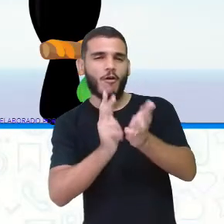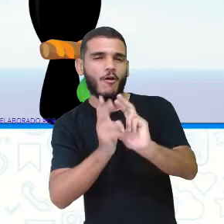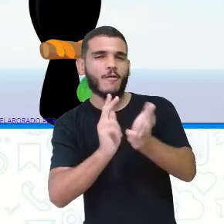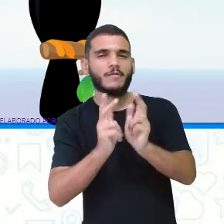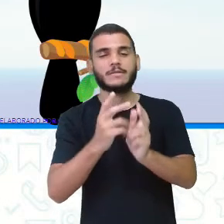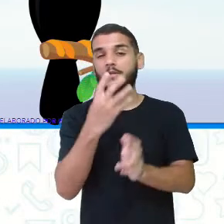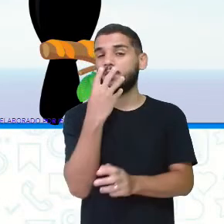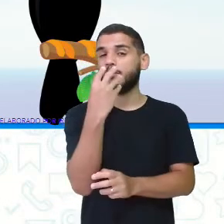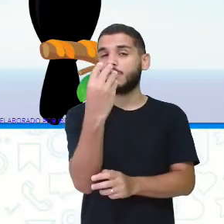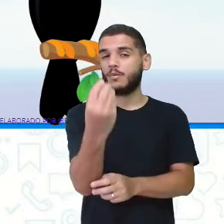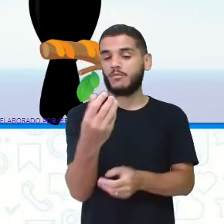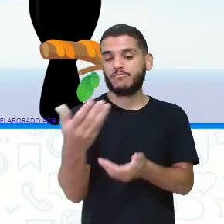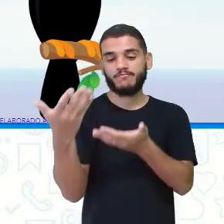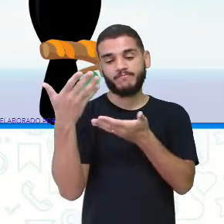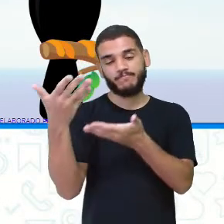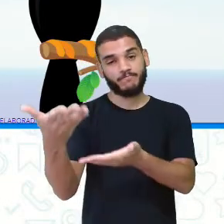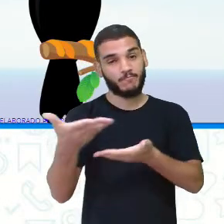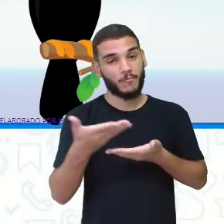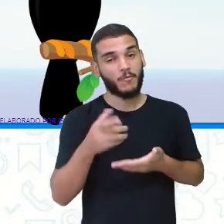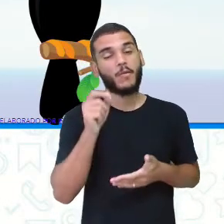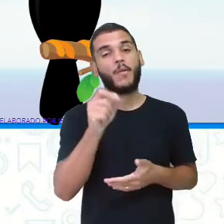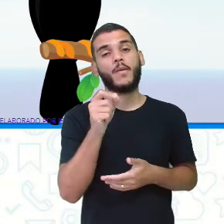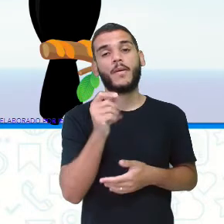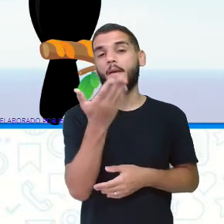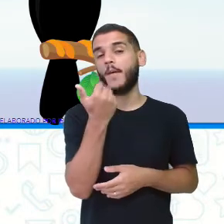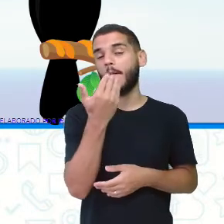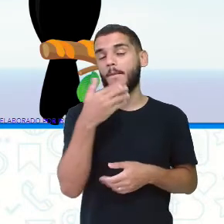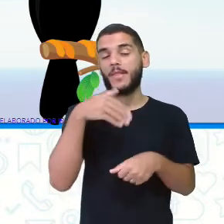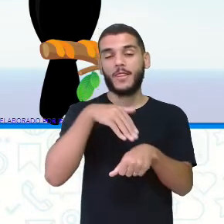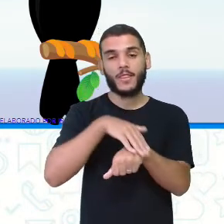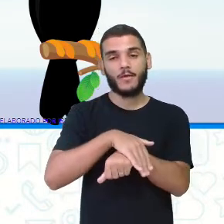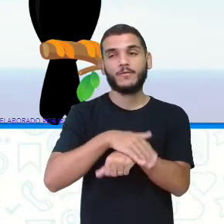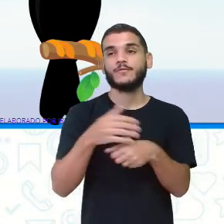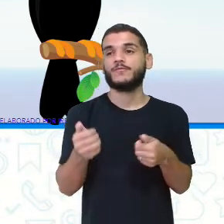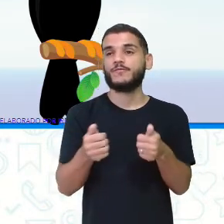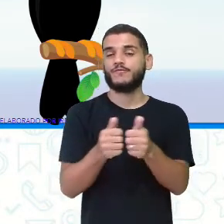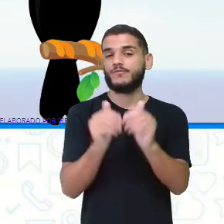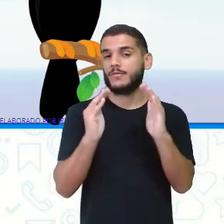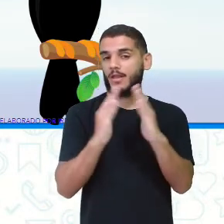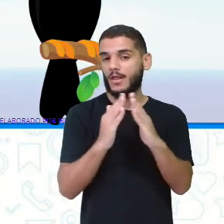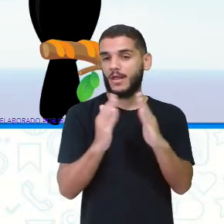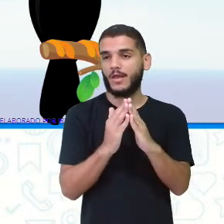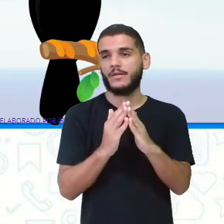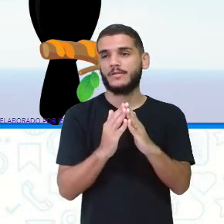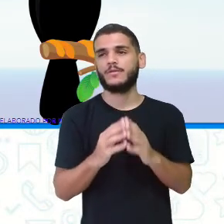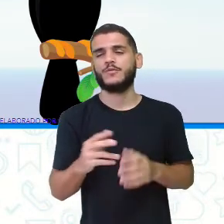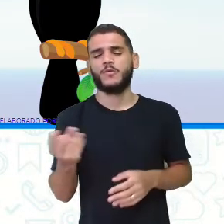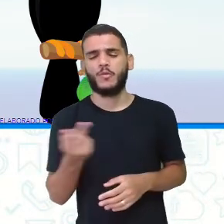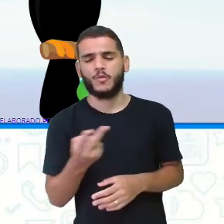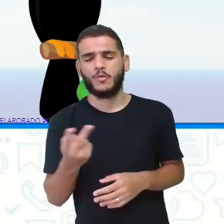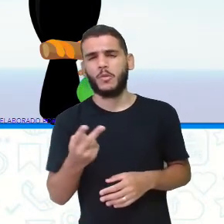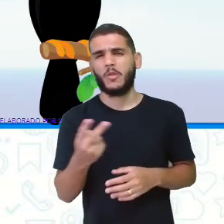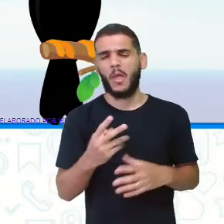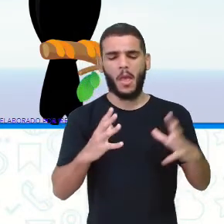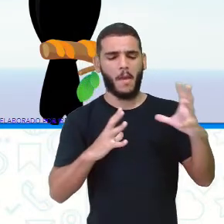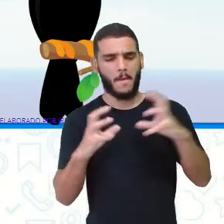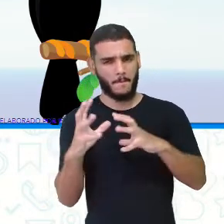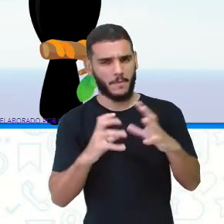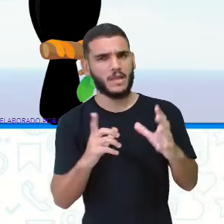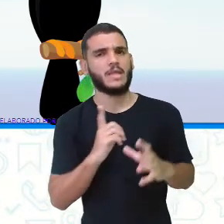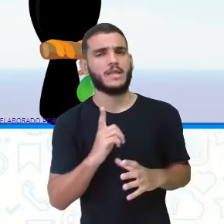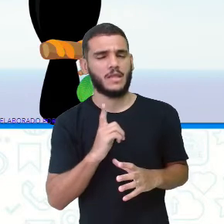dela. Hum, eles viviam, né? Brigando. E o que aconteceu?